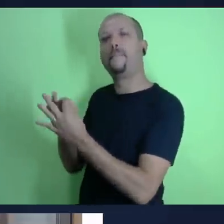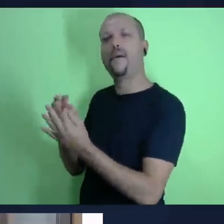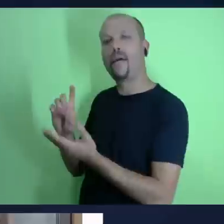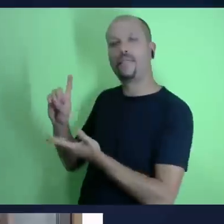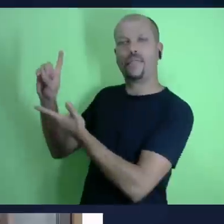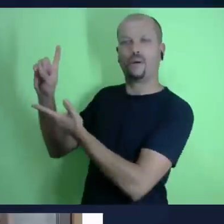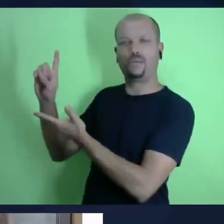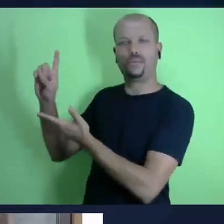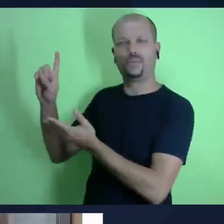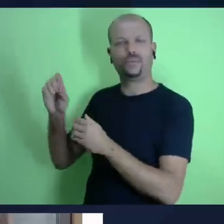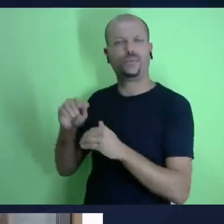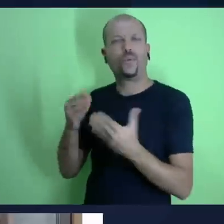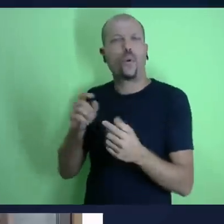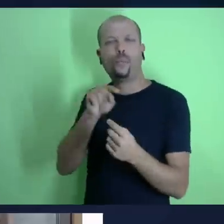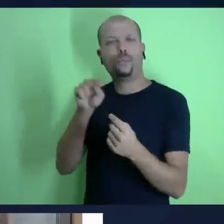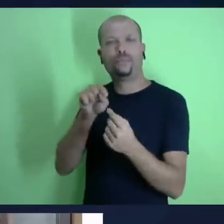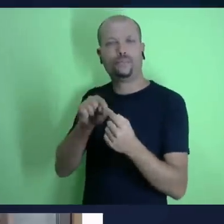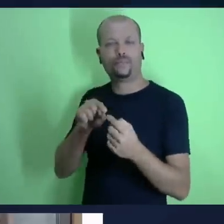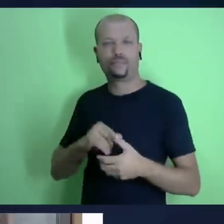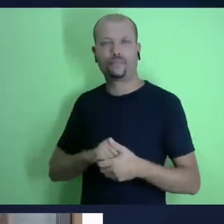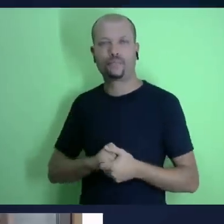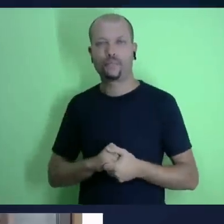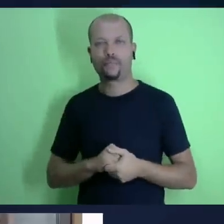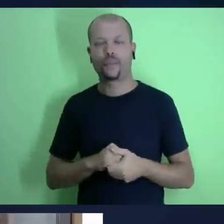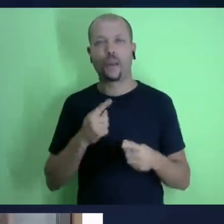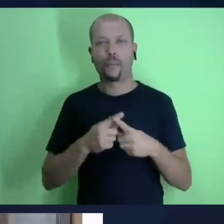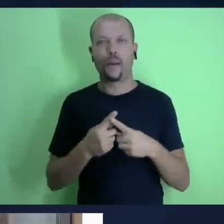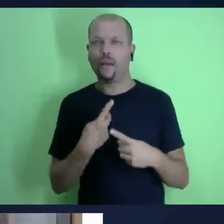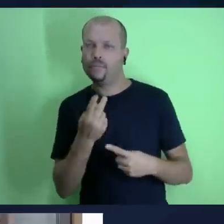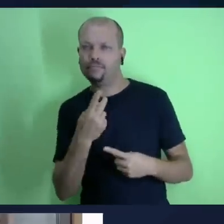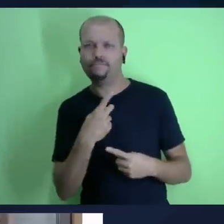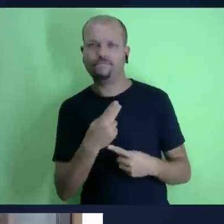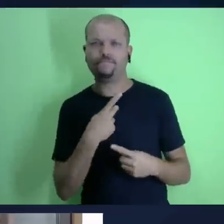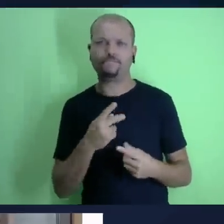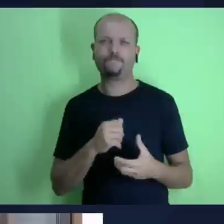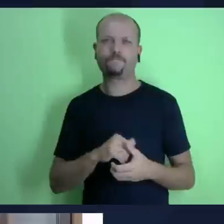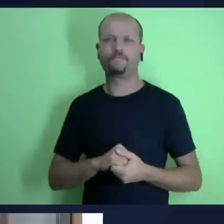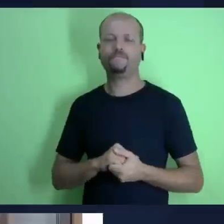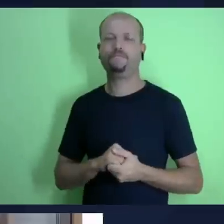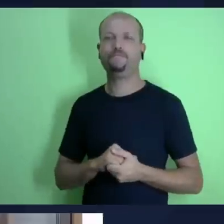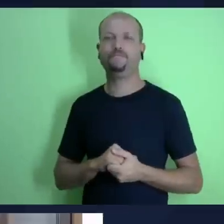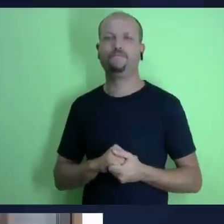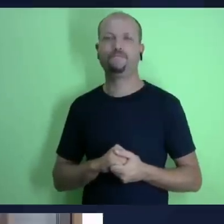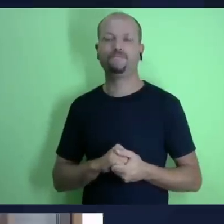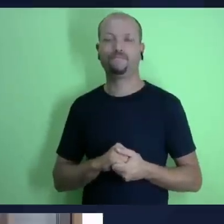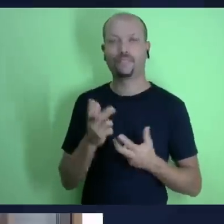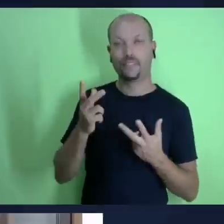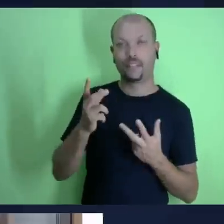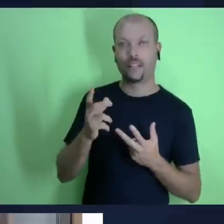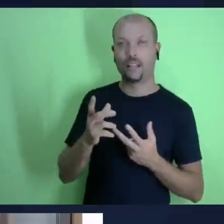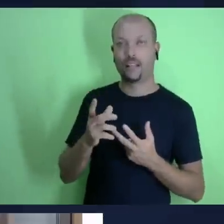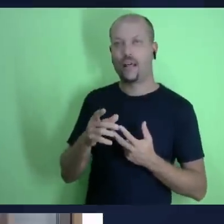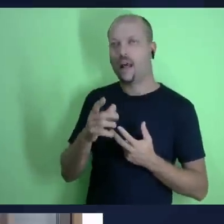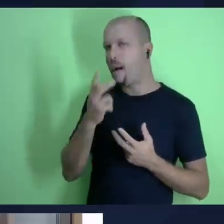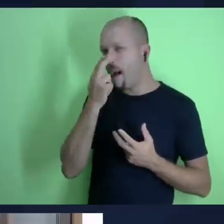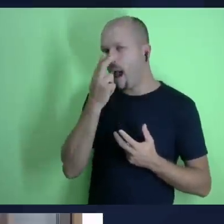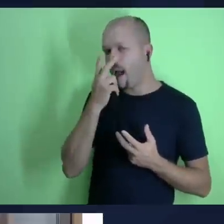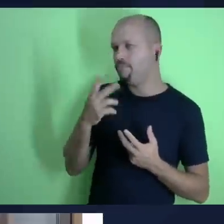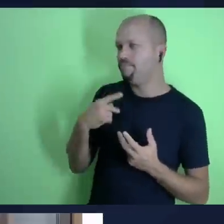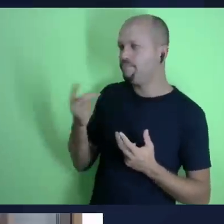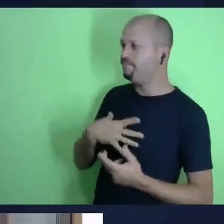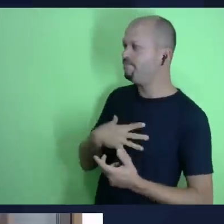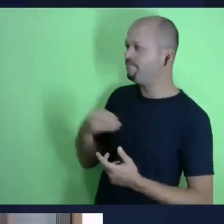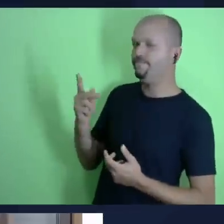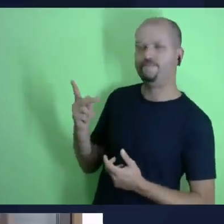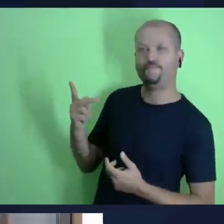a gente possa compartilhar tudo aquilo que nós recebemos de deus para com as outras pessoas dessa família